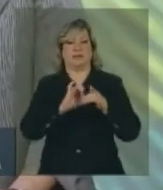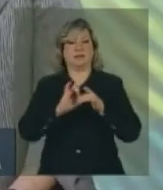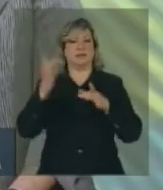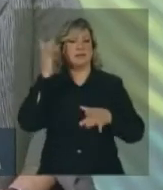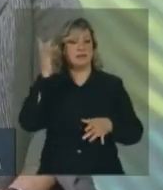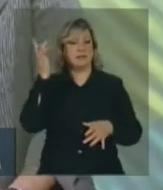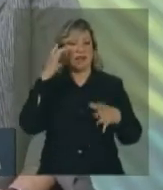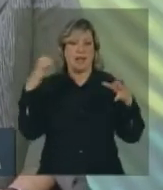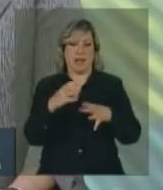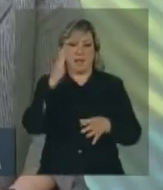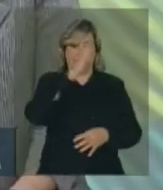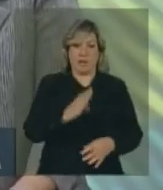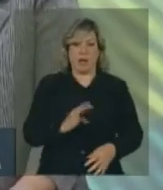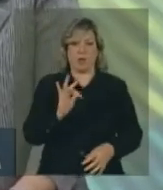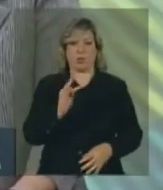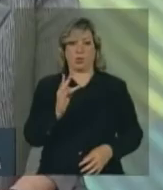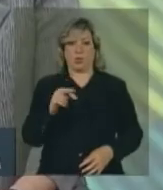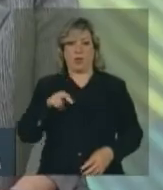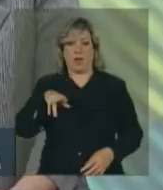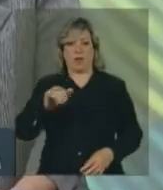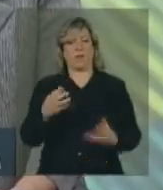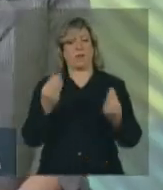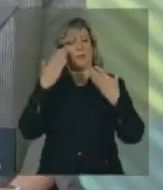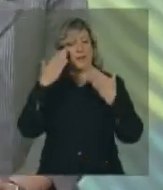entre o Brasil e a Turquia.